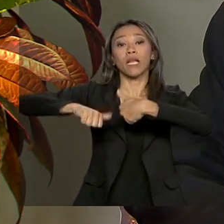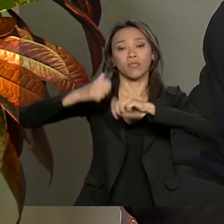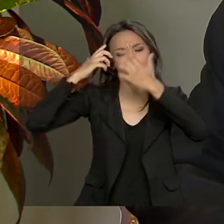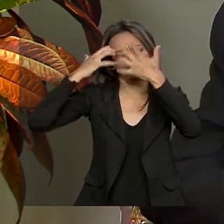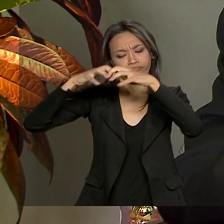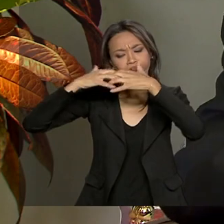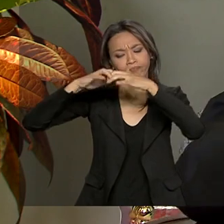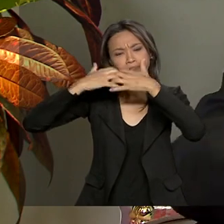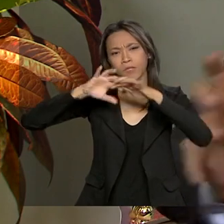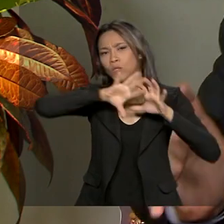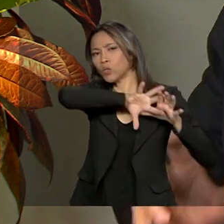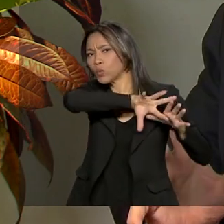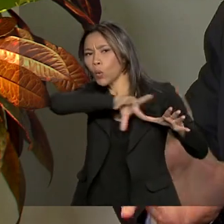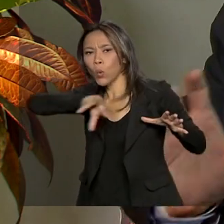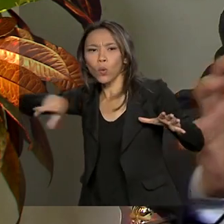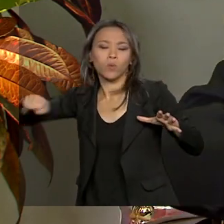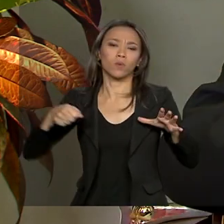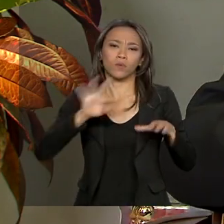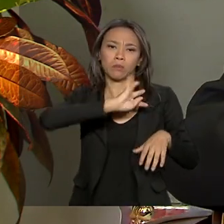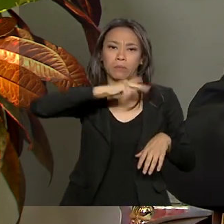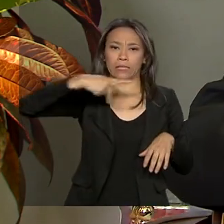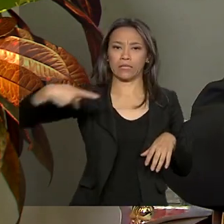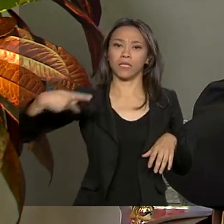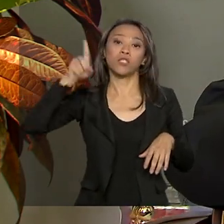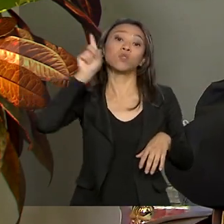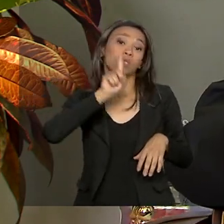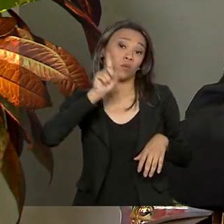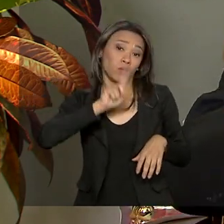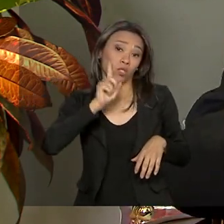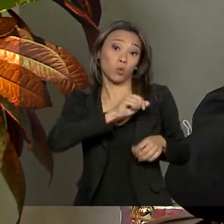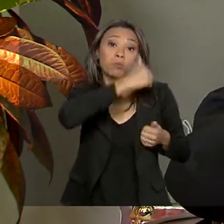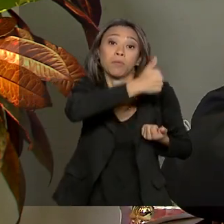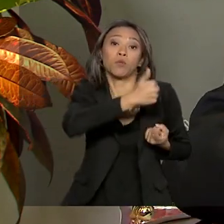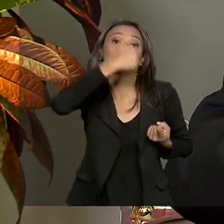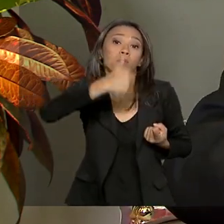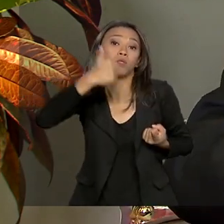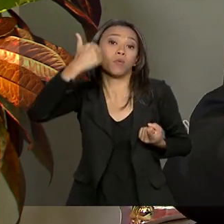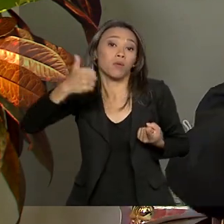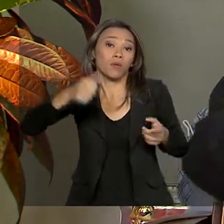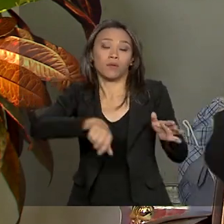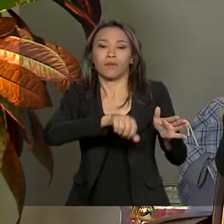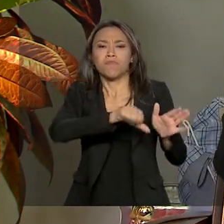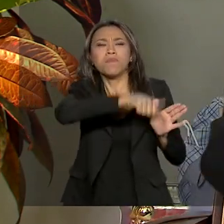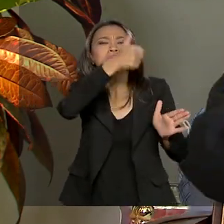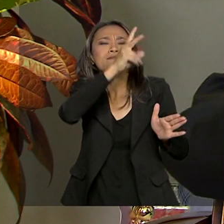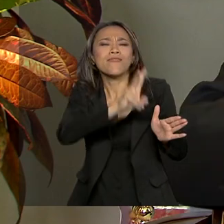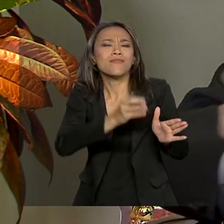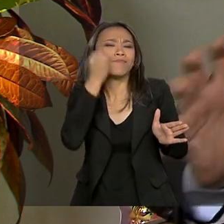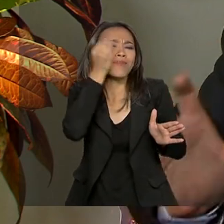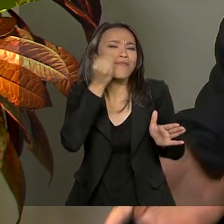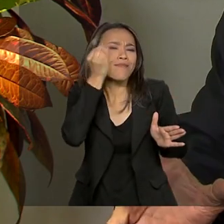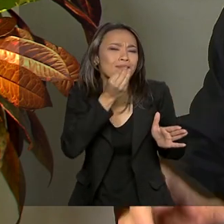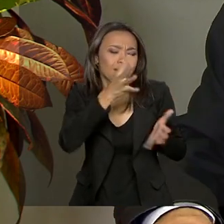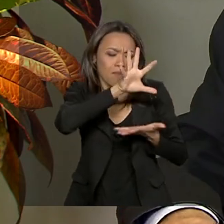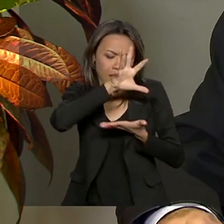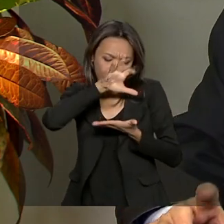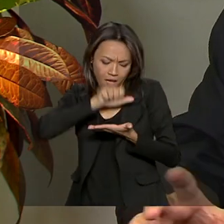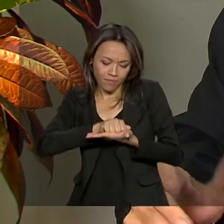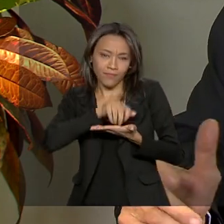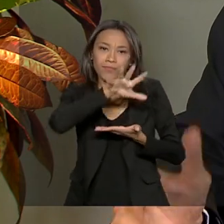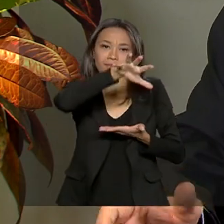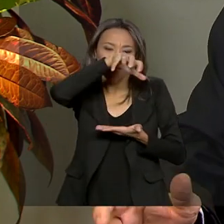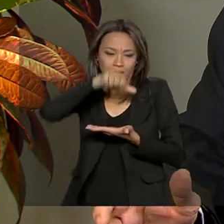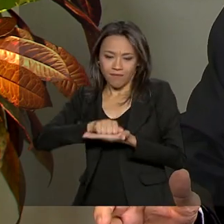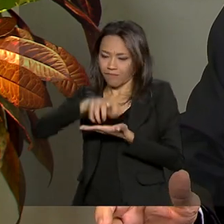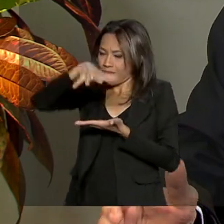americanos. Ele faz por grupos, assim, ele pegou os presidentes que se assemelhavam em tendência e fez um livro. Mas